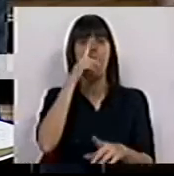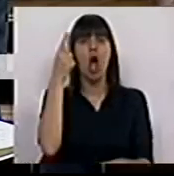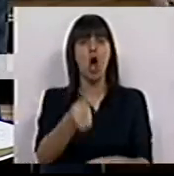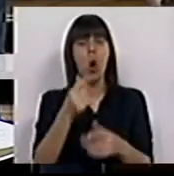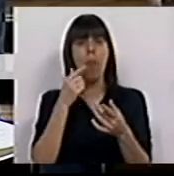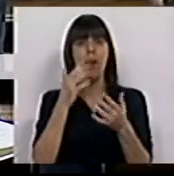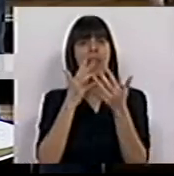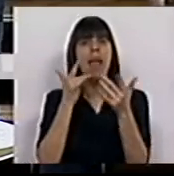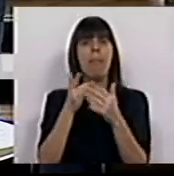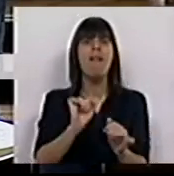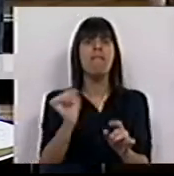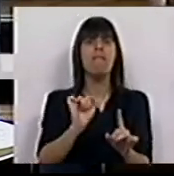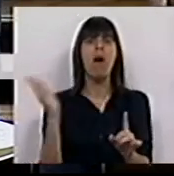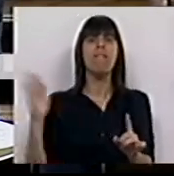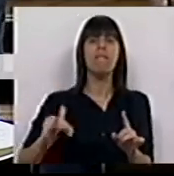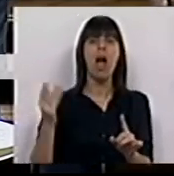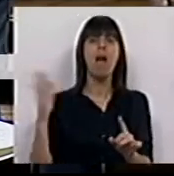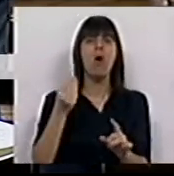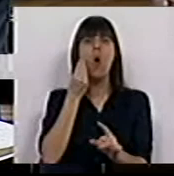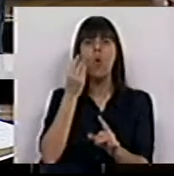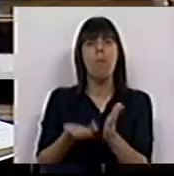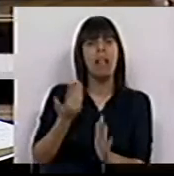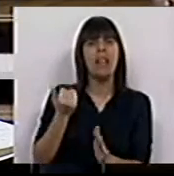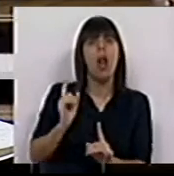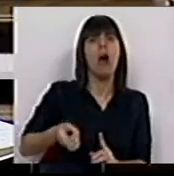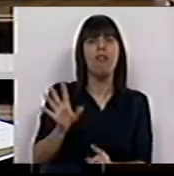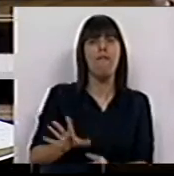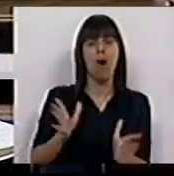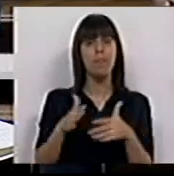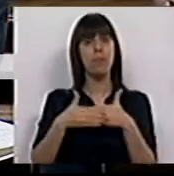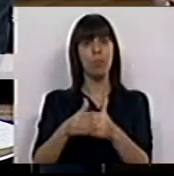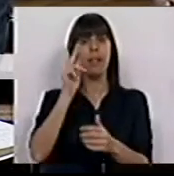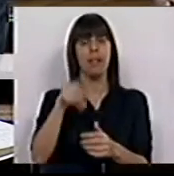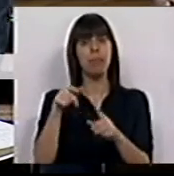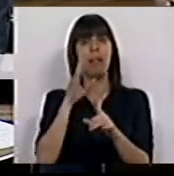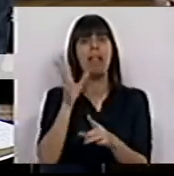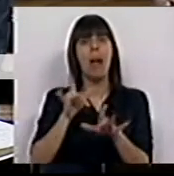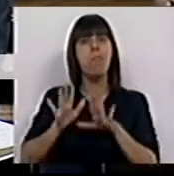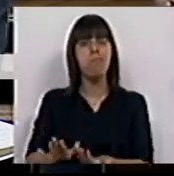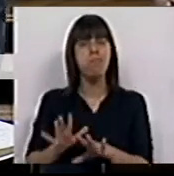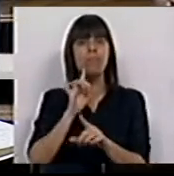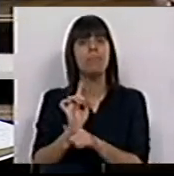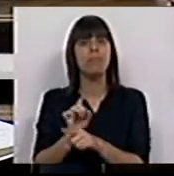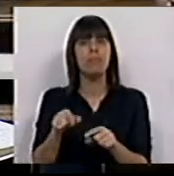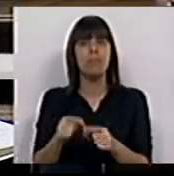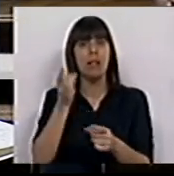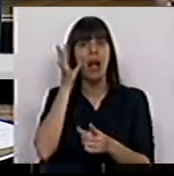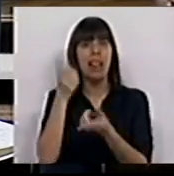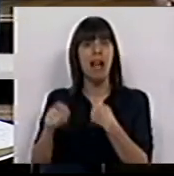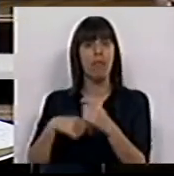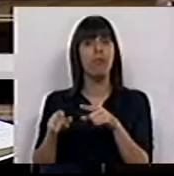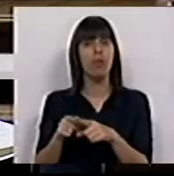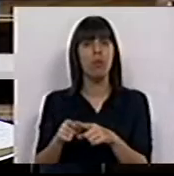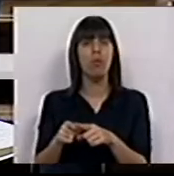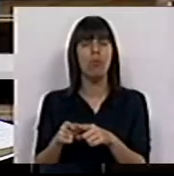compra estes diamantes sem querer saber de onde vêm e a custo foram extraídos. O processo de ali vem tentar tratar este tráfico